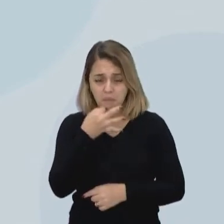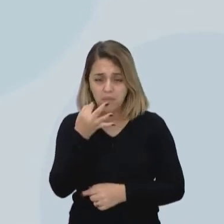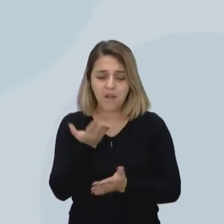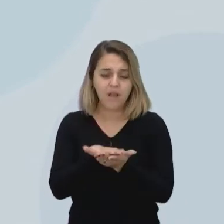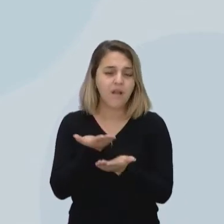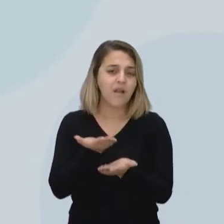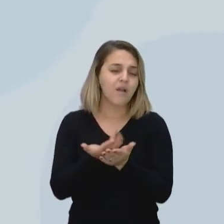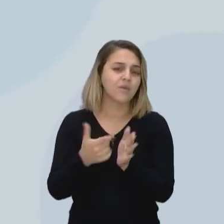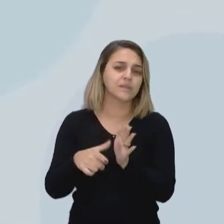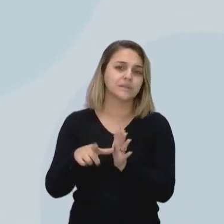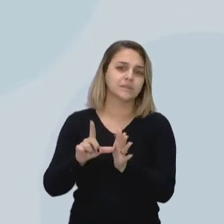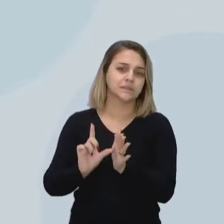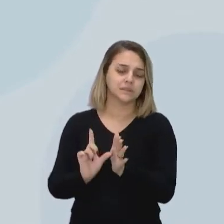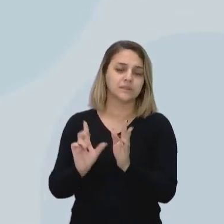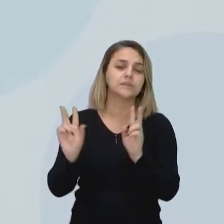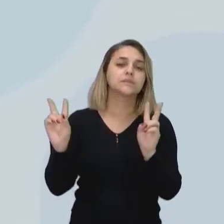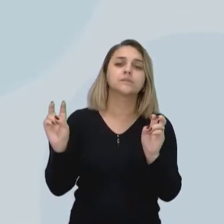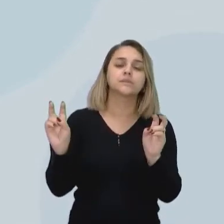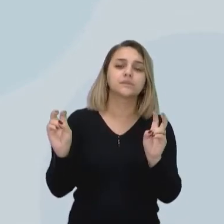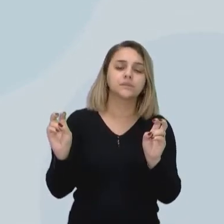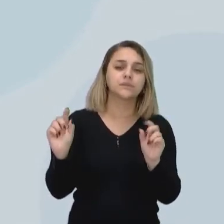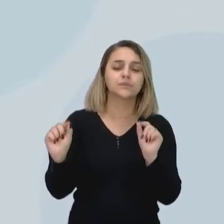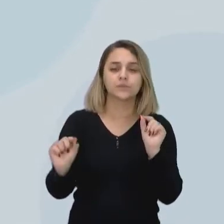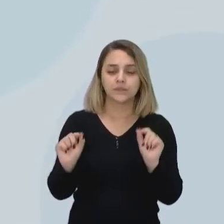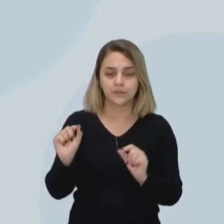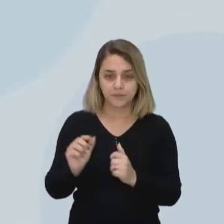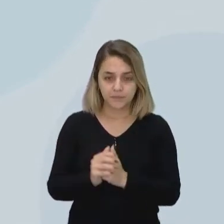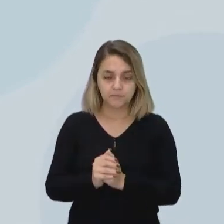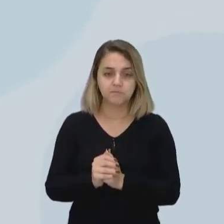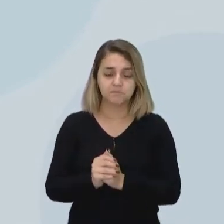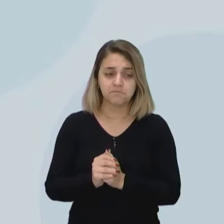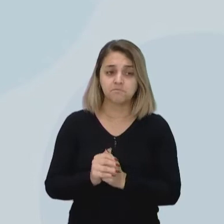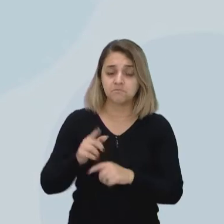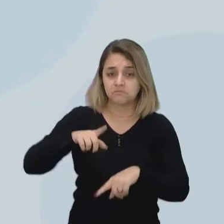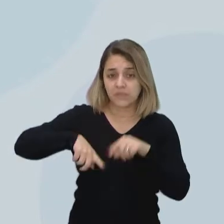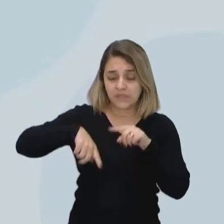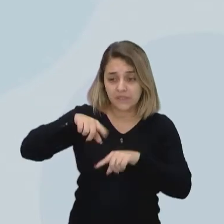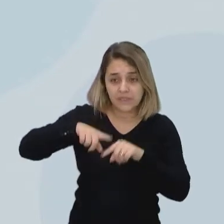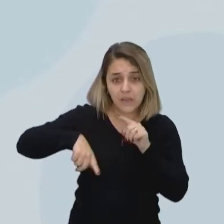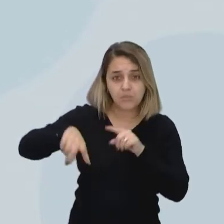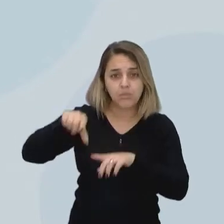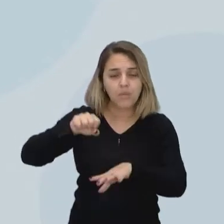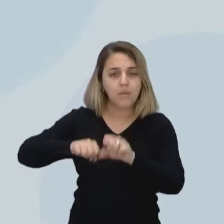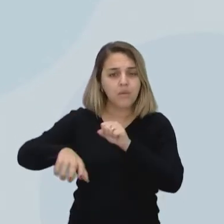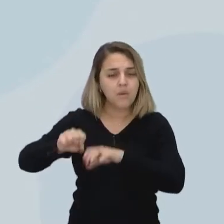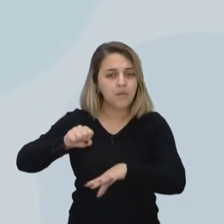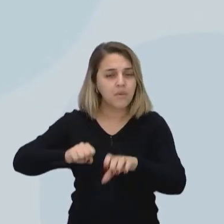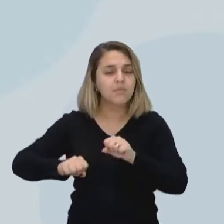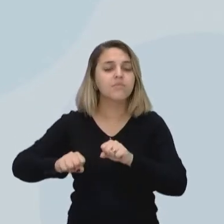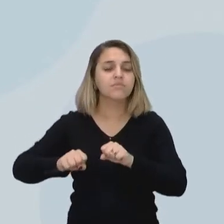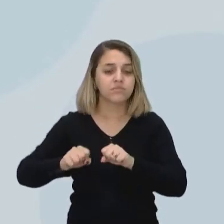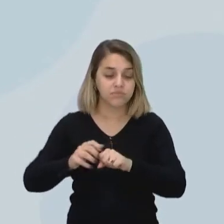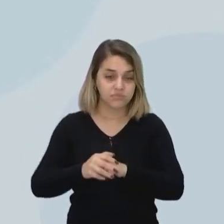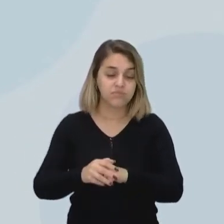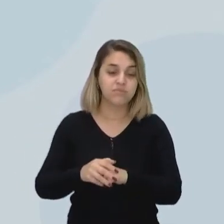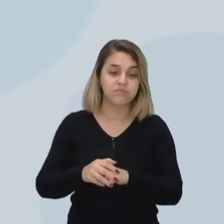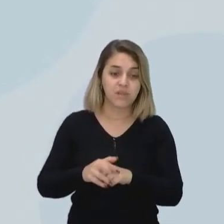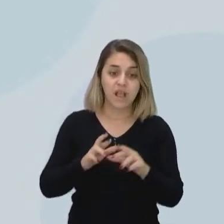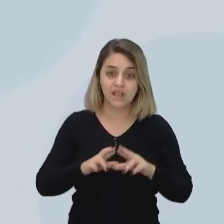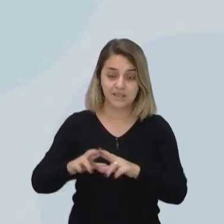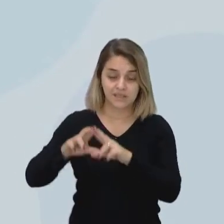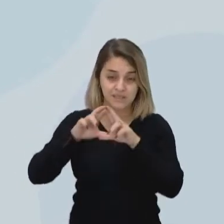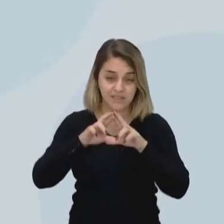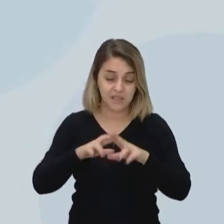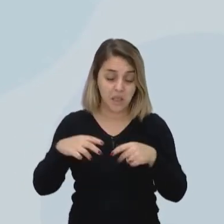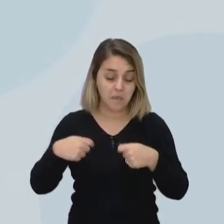anteriores a questão da seleção de materiais em situações onde há necessidade de uma